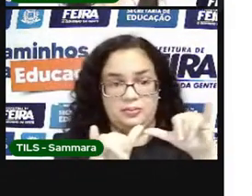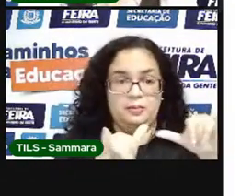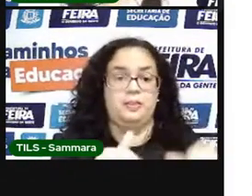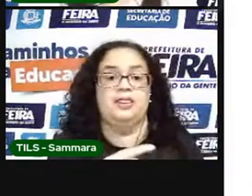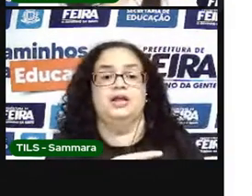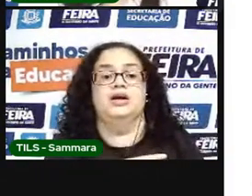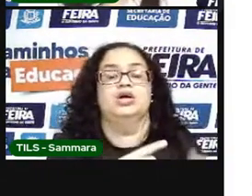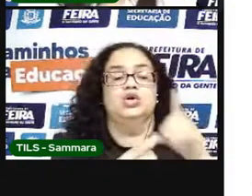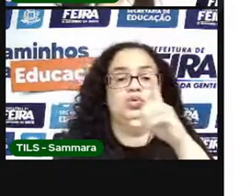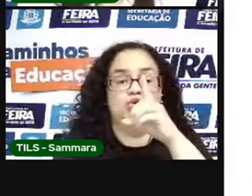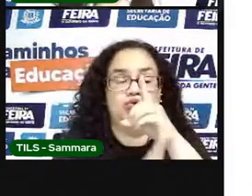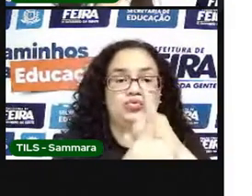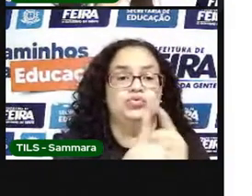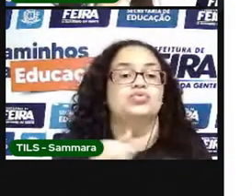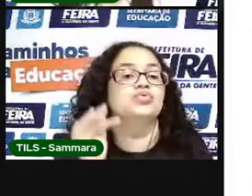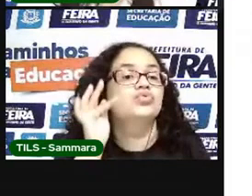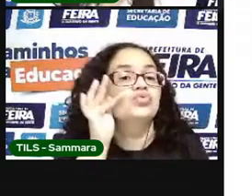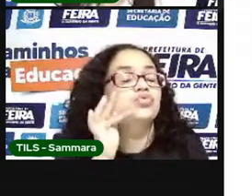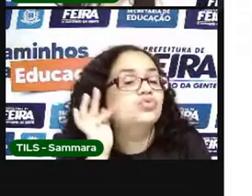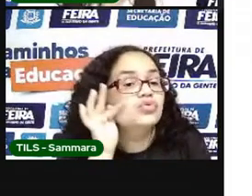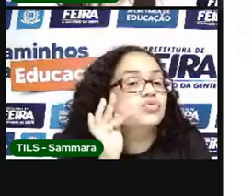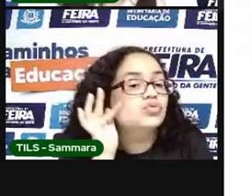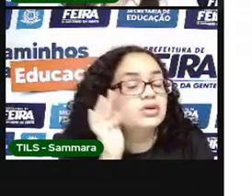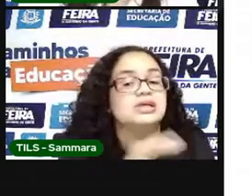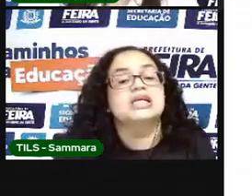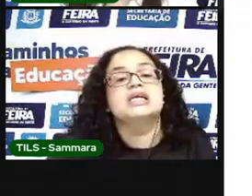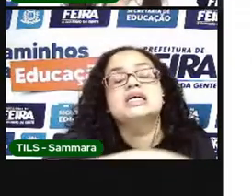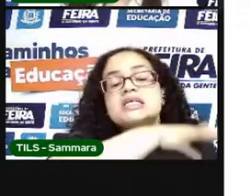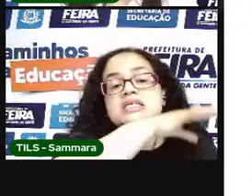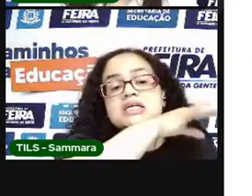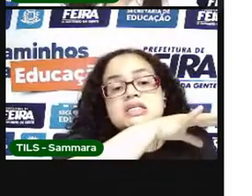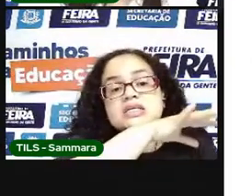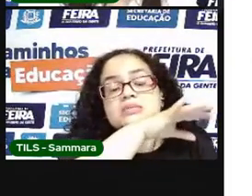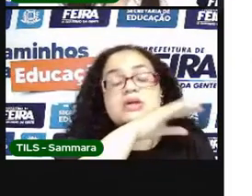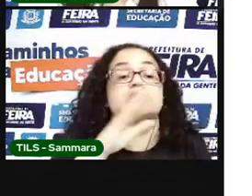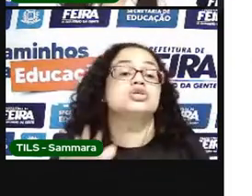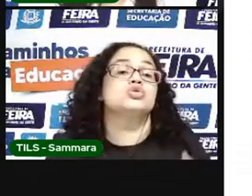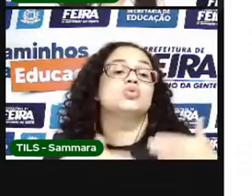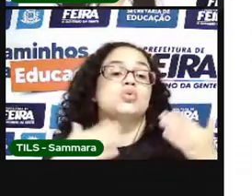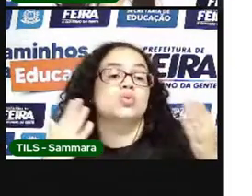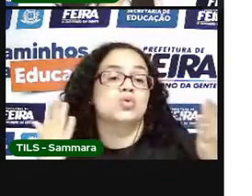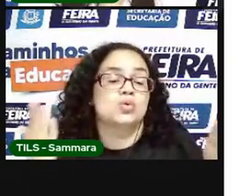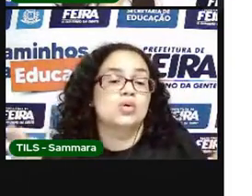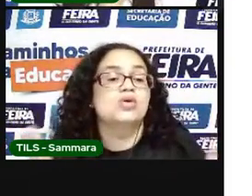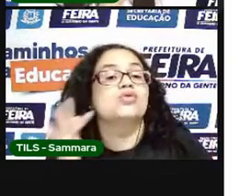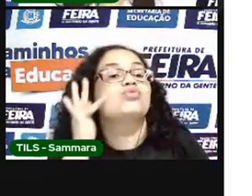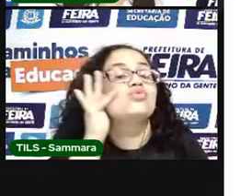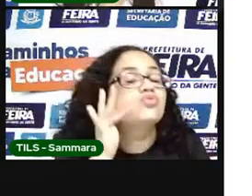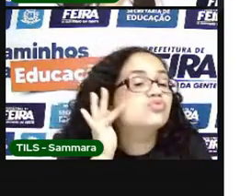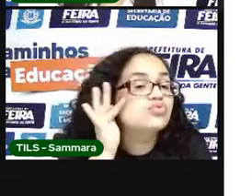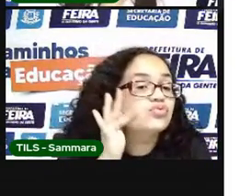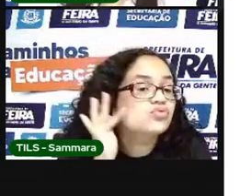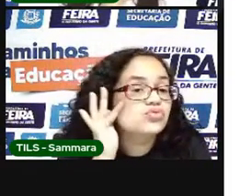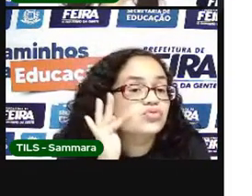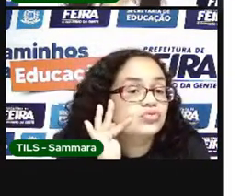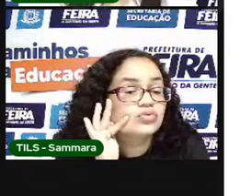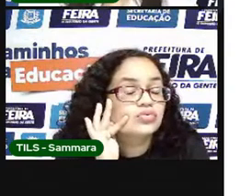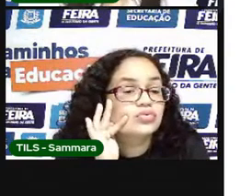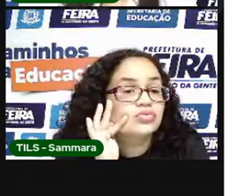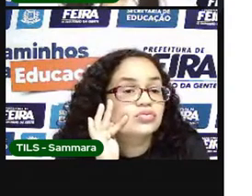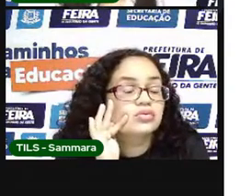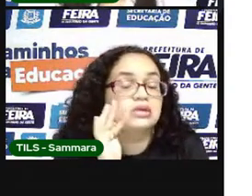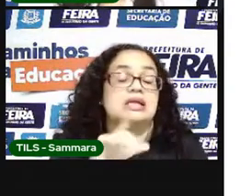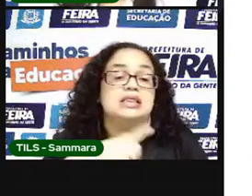encontram frutas, animais, que animais estão nessa feira, que frutas tem nessa feira, tem uma